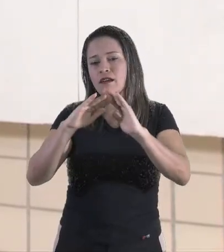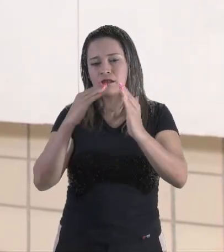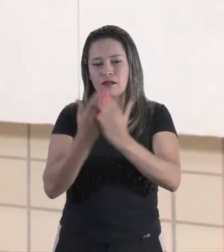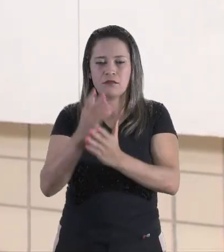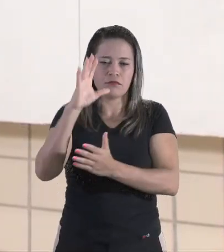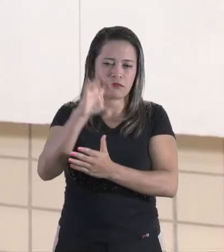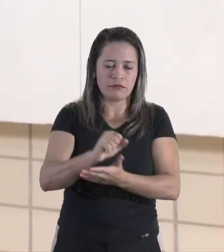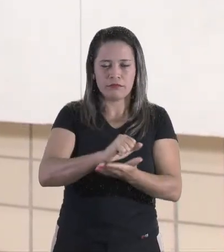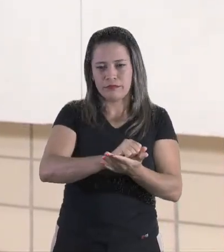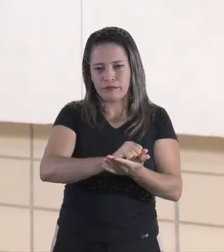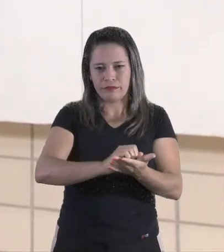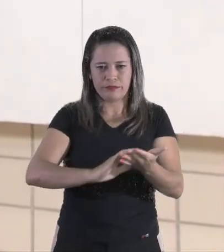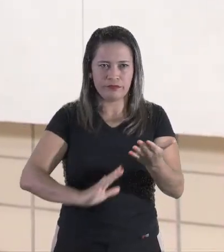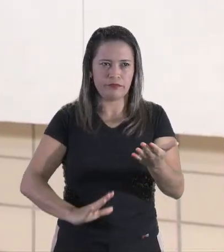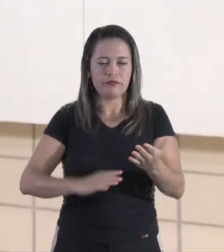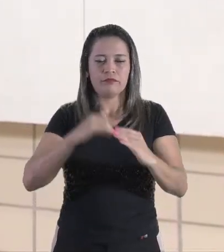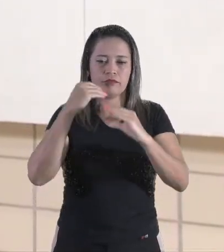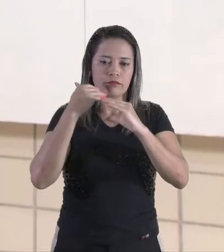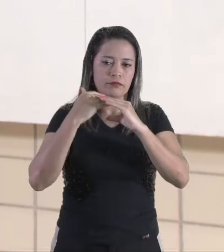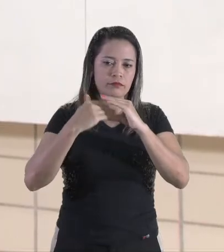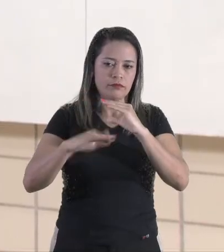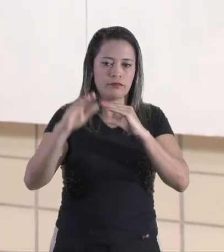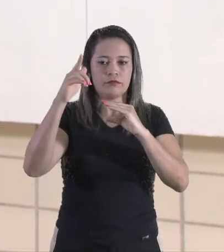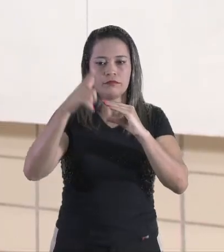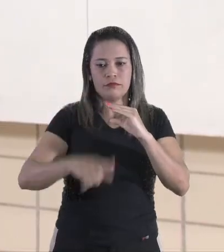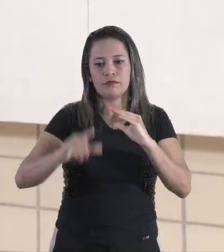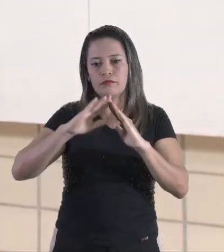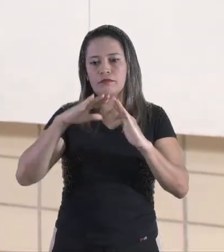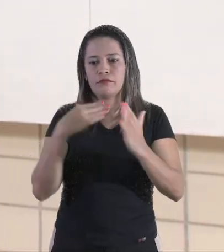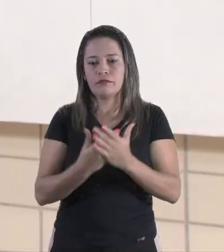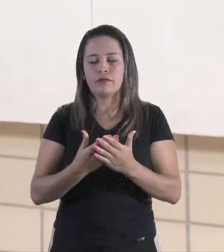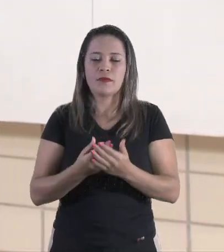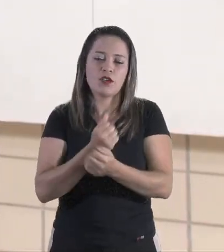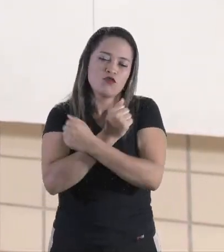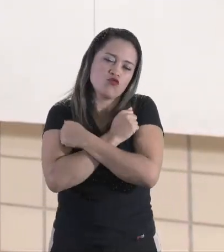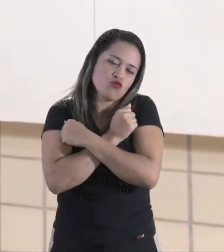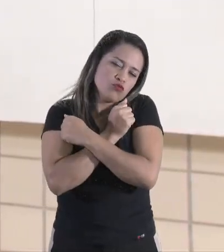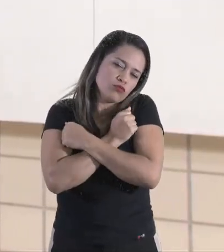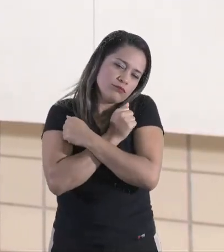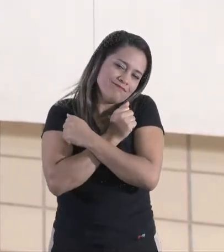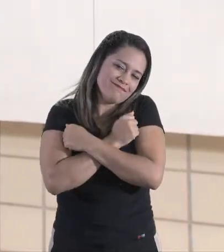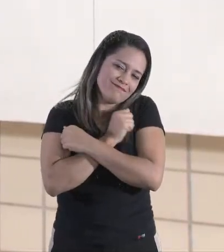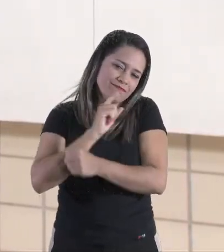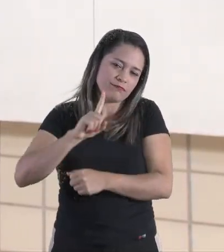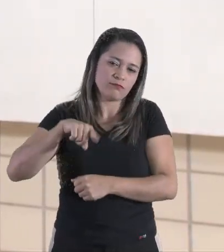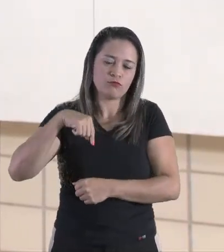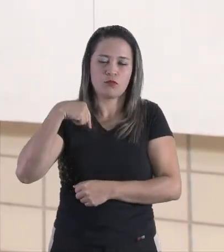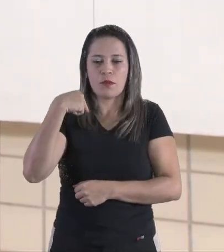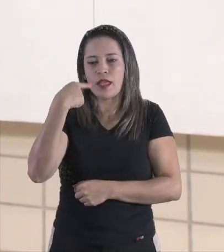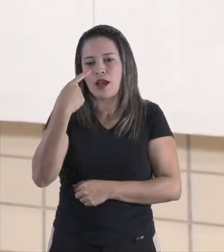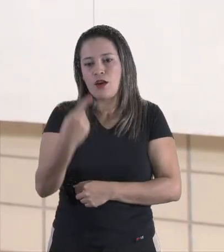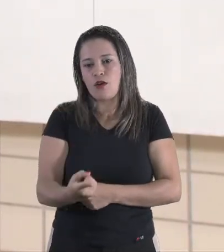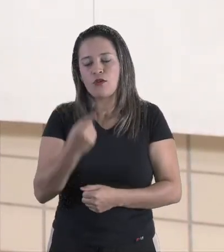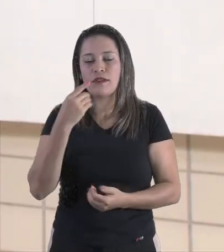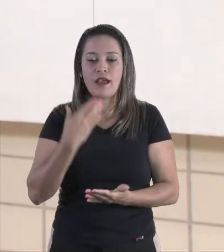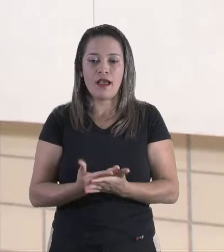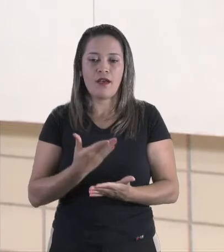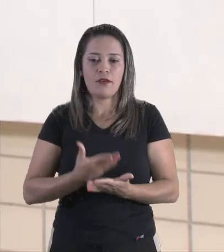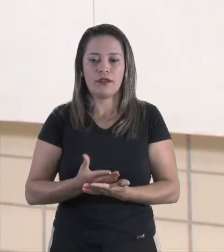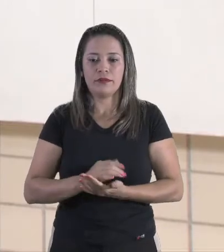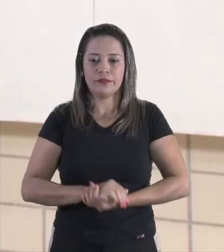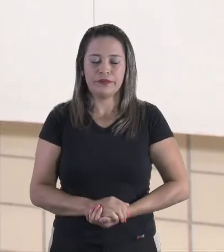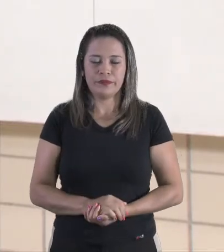faça as atividades e envie novamente para a escola. Um grande abraço e até a nossa próxima aula.